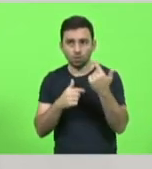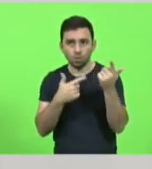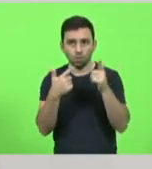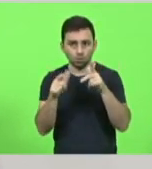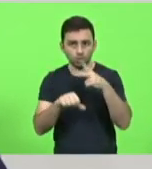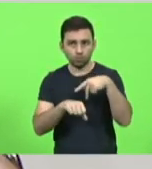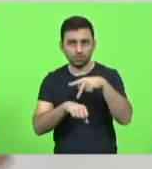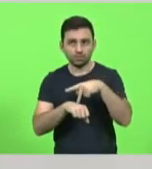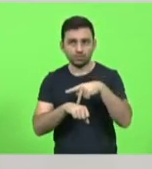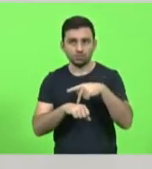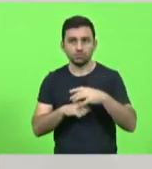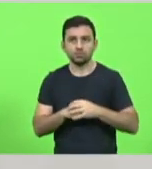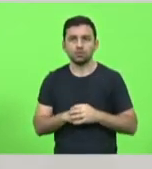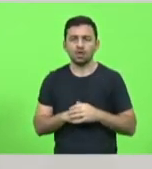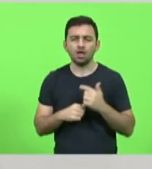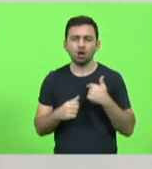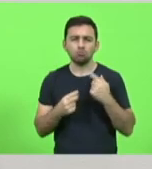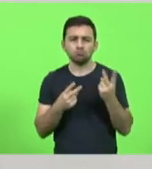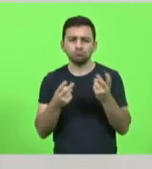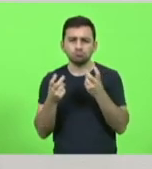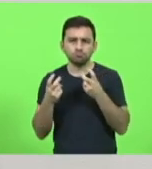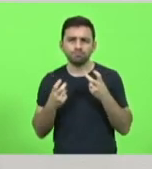E o que está me chamando a atenção,